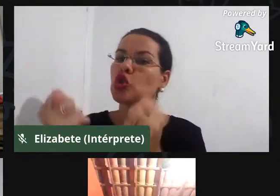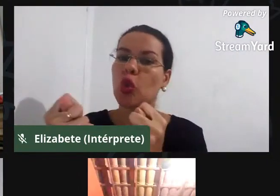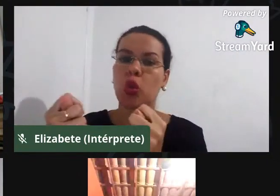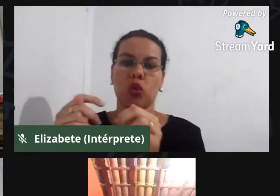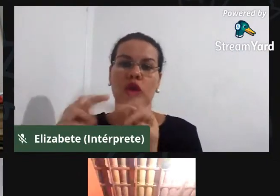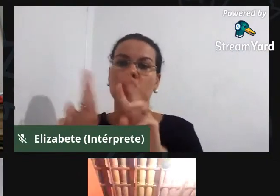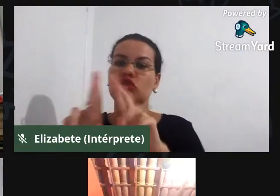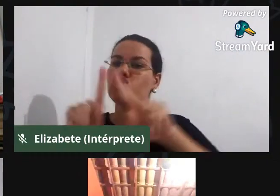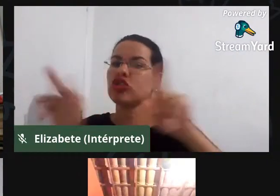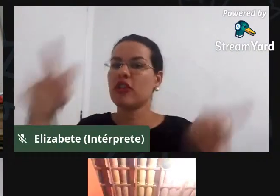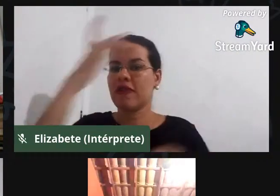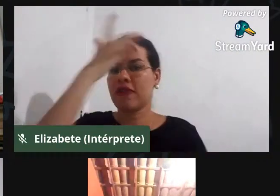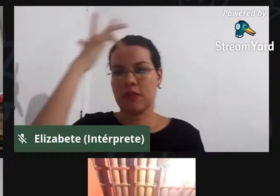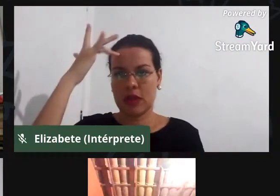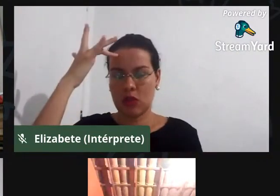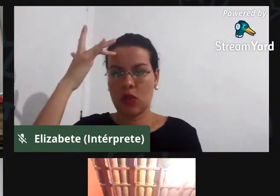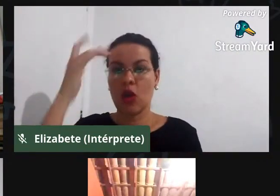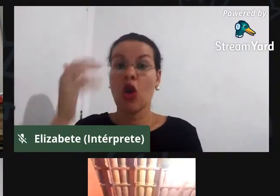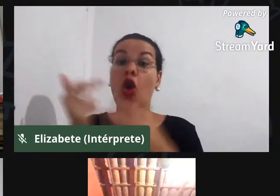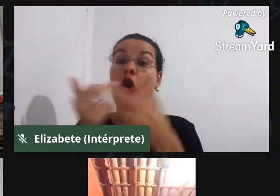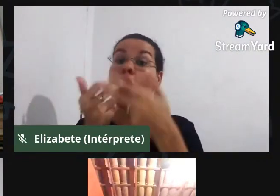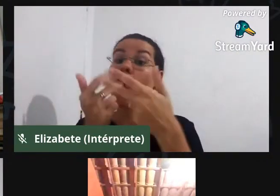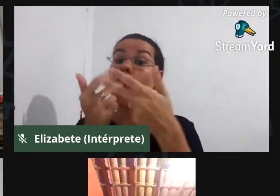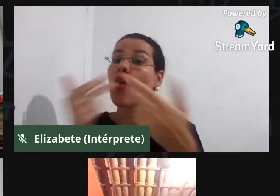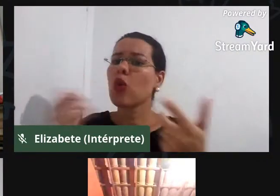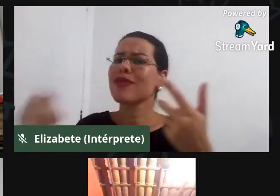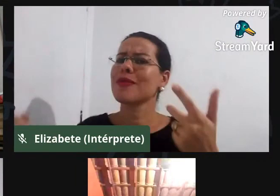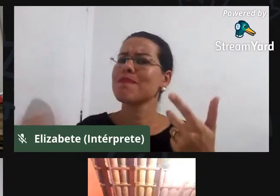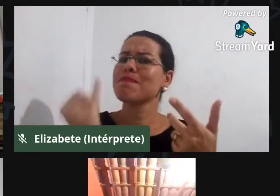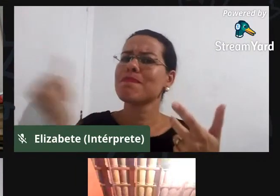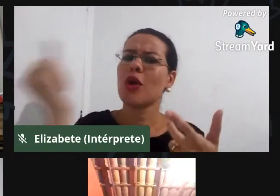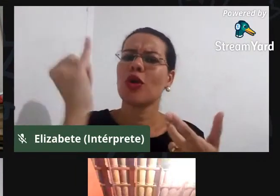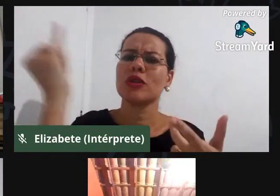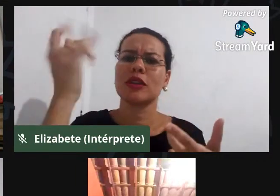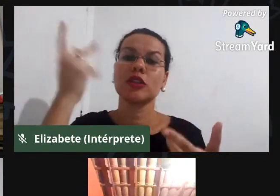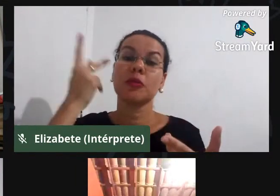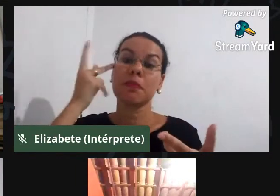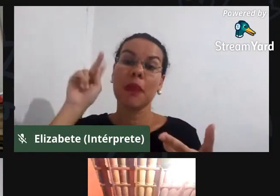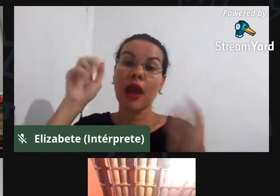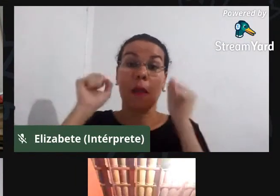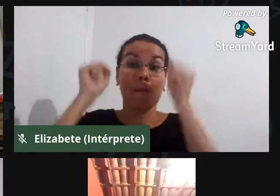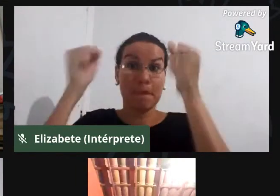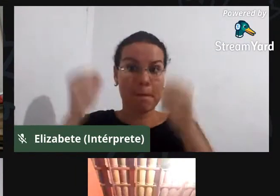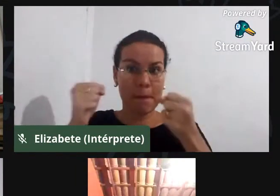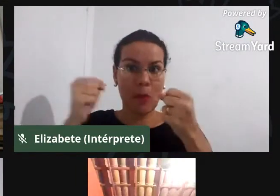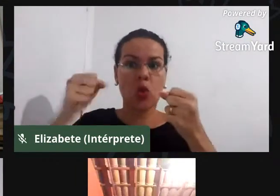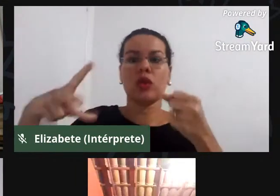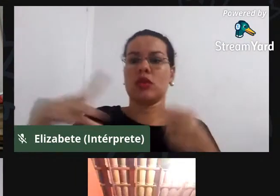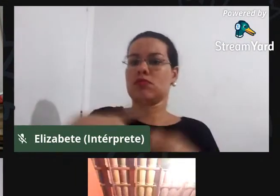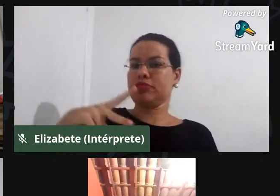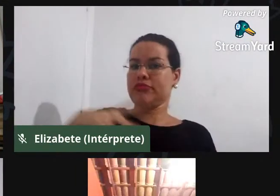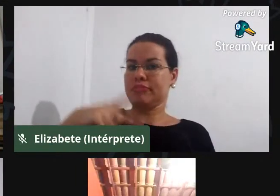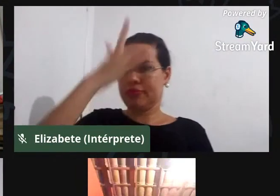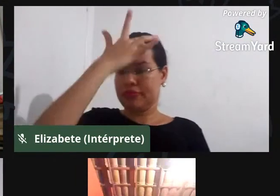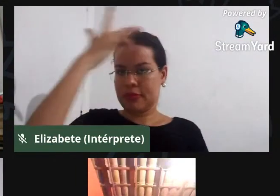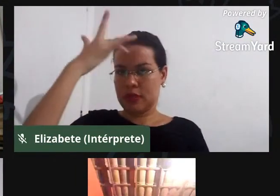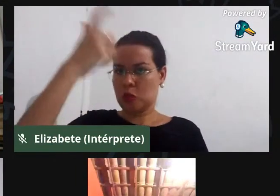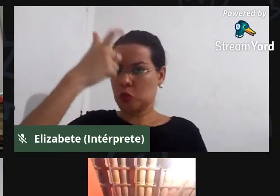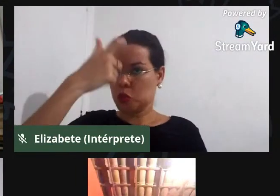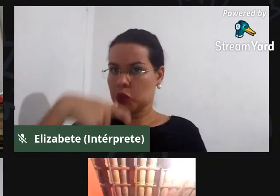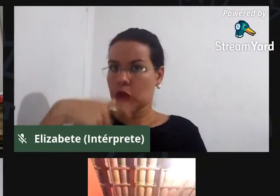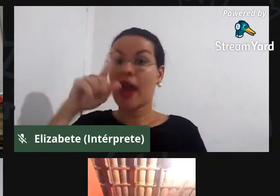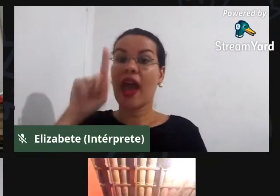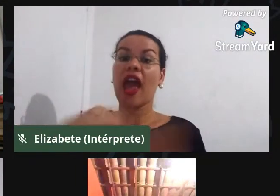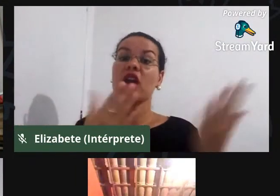chave para o empoderamento e para o sentimento de pertença daquele jovem, né, daquele